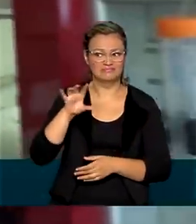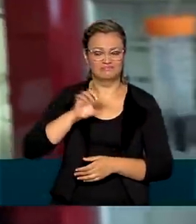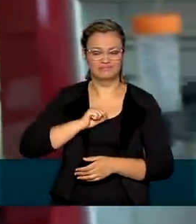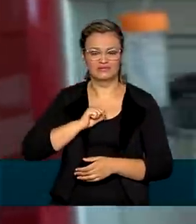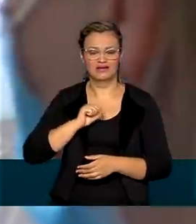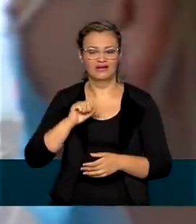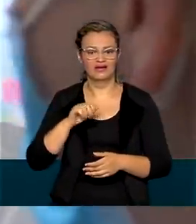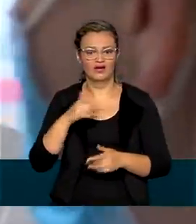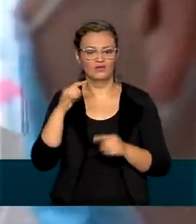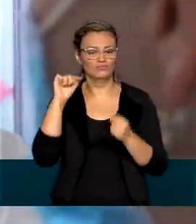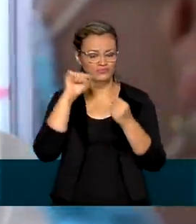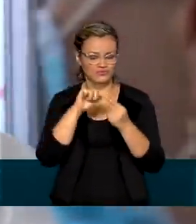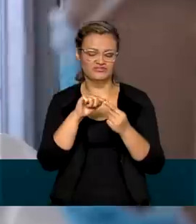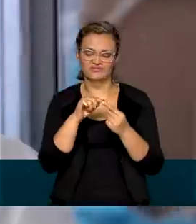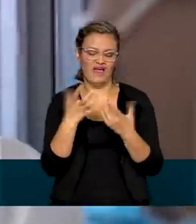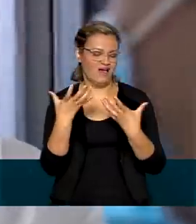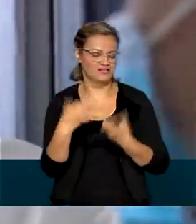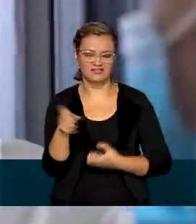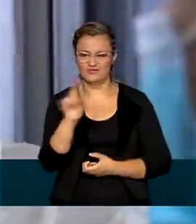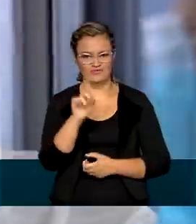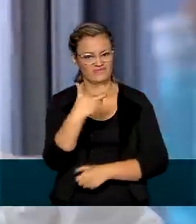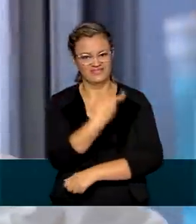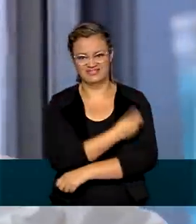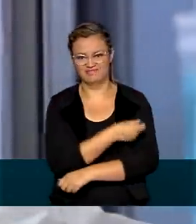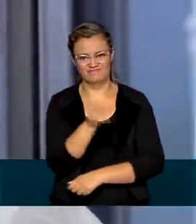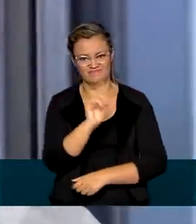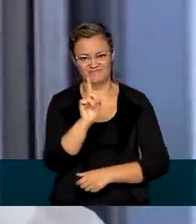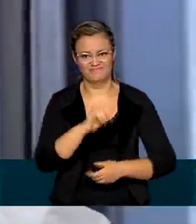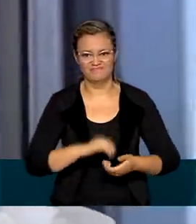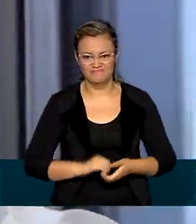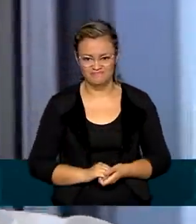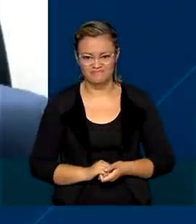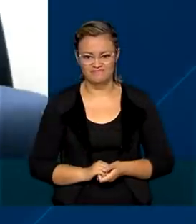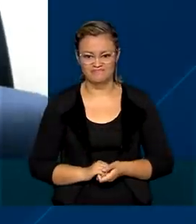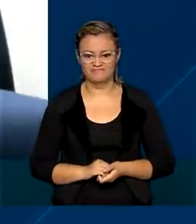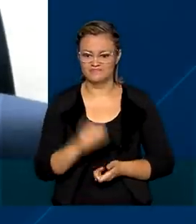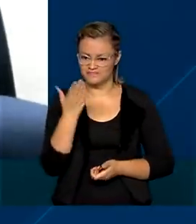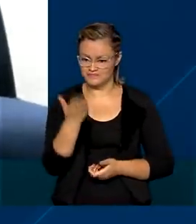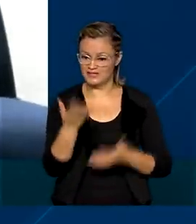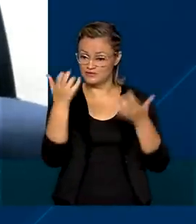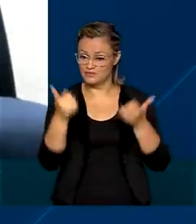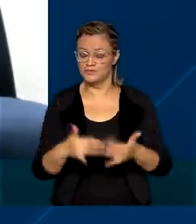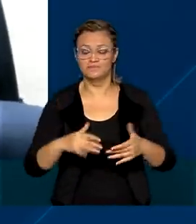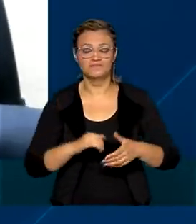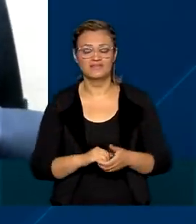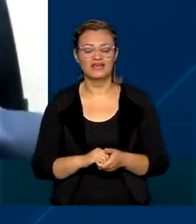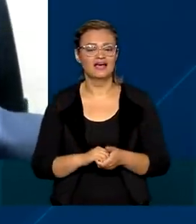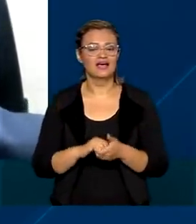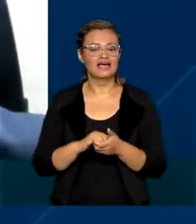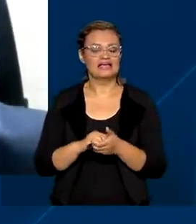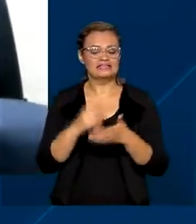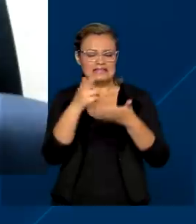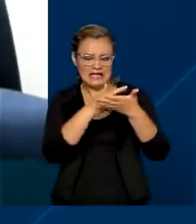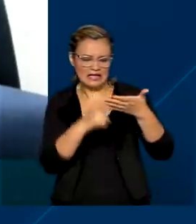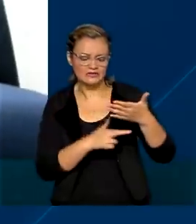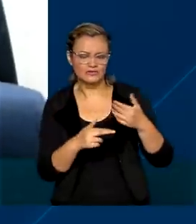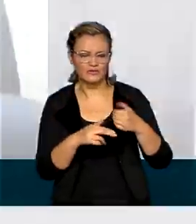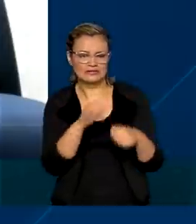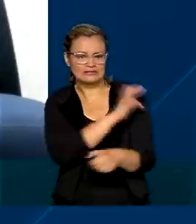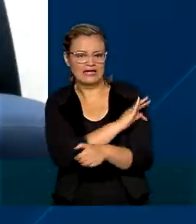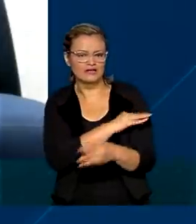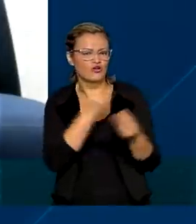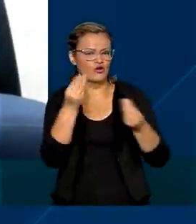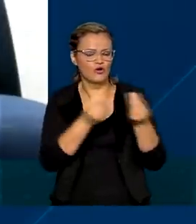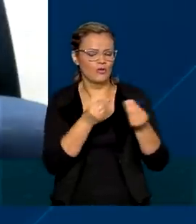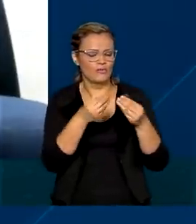como alguns dos motivos para a não importação da vacina russa. A ausência desse relatório técnico da vacina,